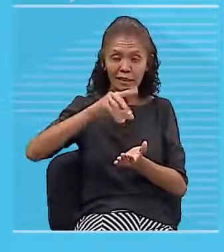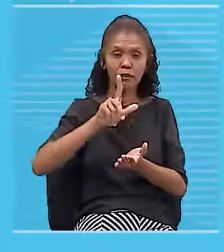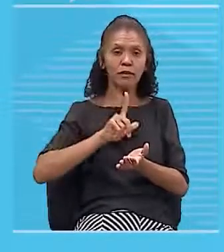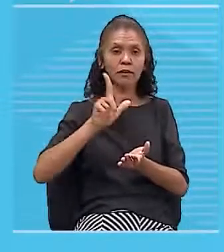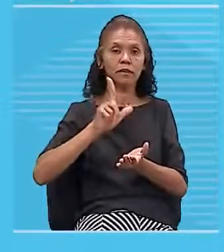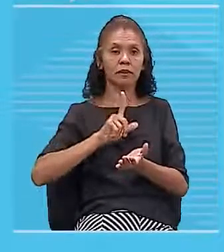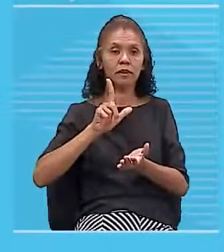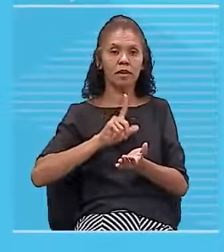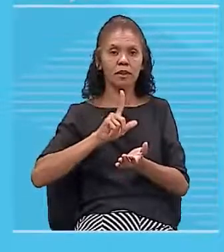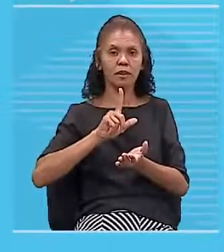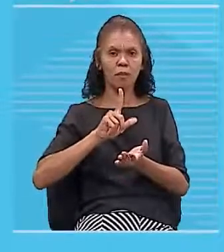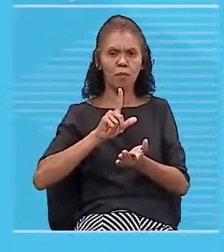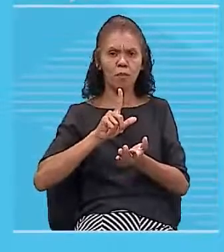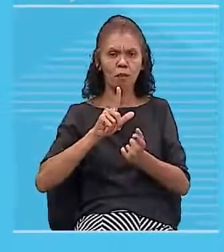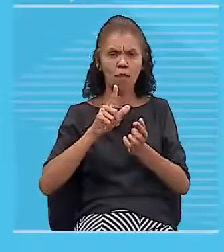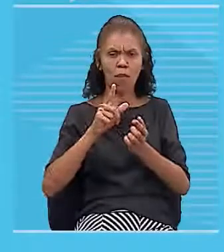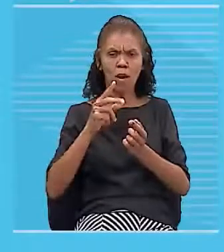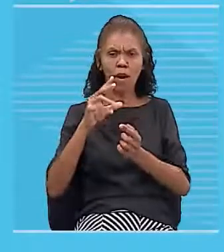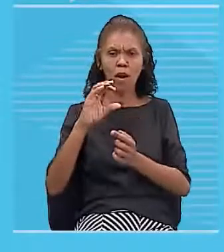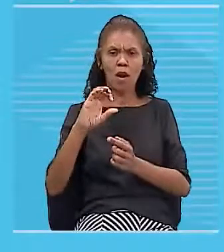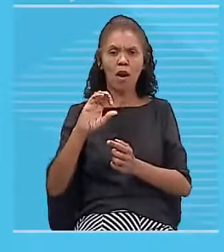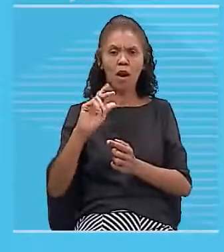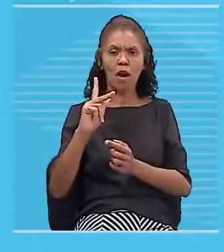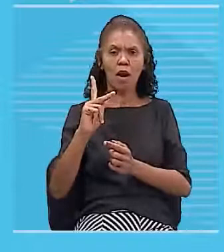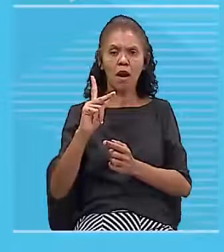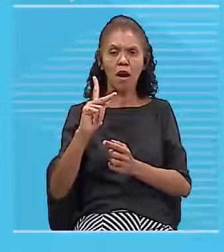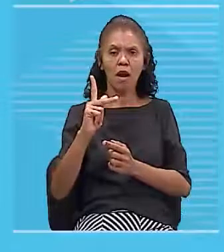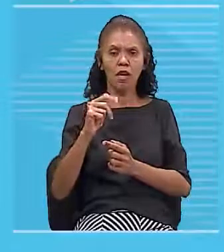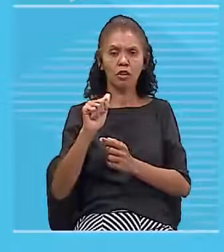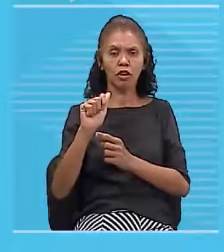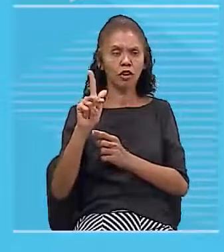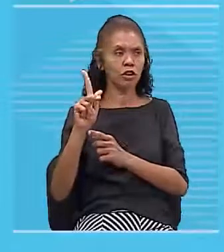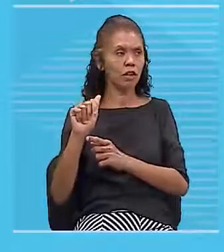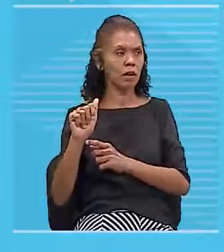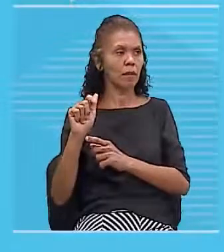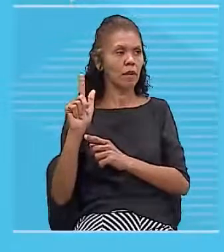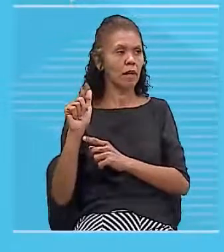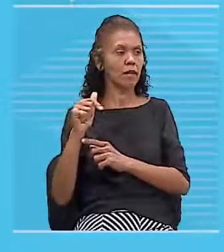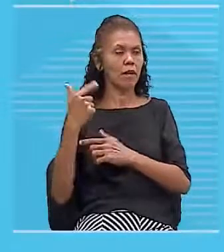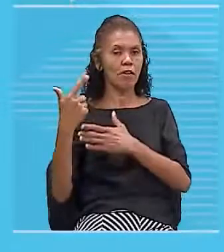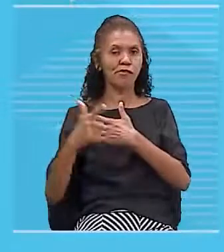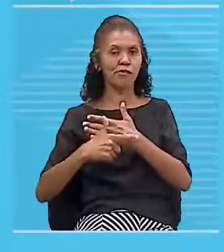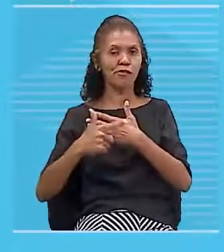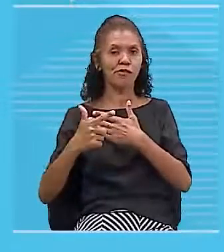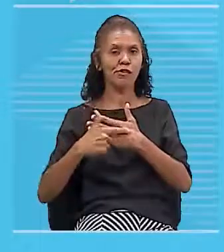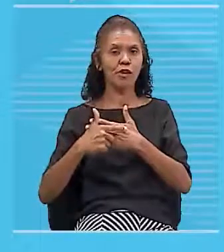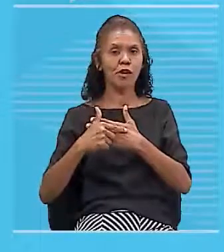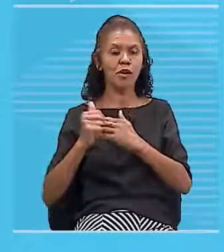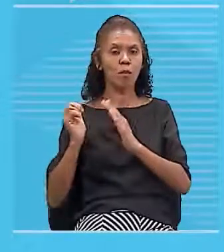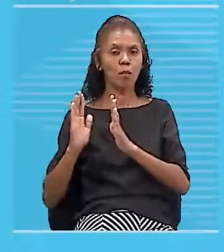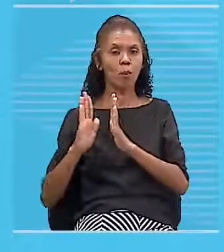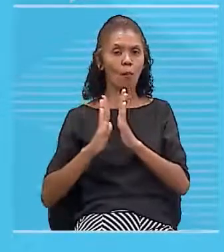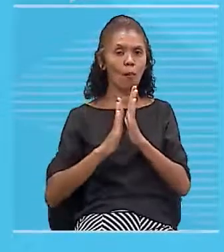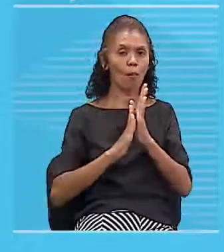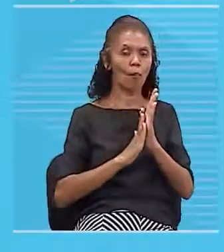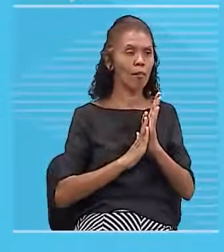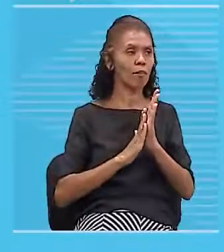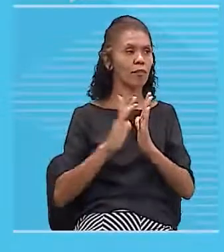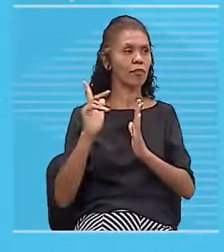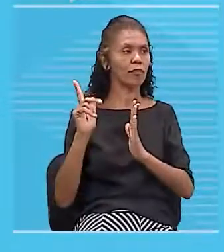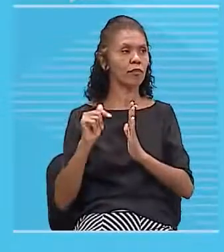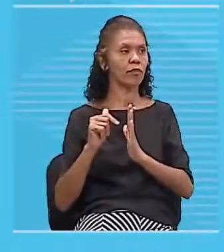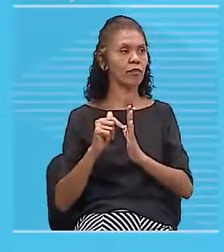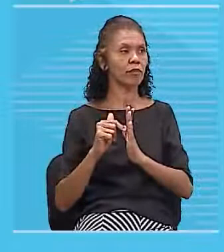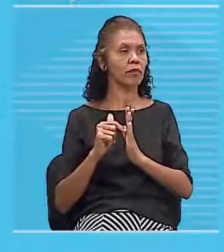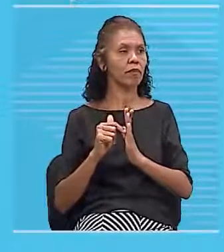essa chapa ela vai fazer o papel de um imã porque você tem a situação com